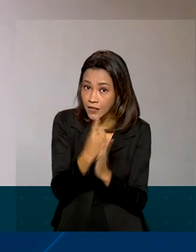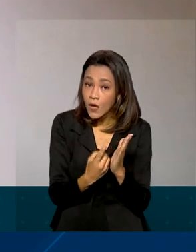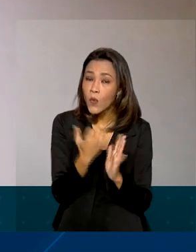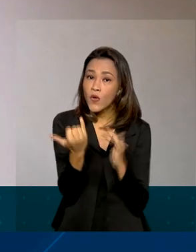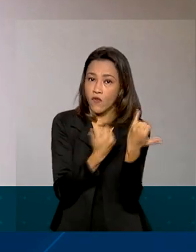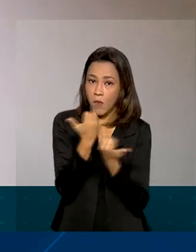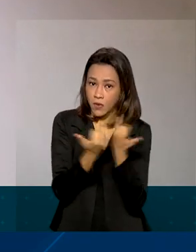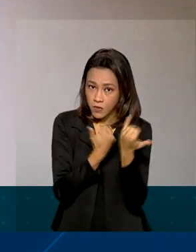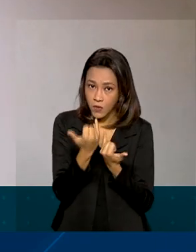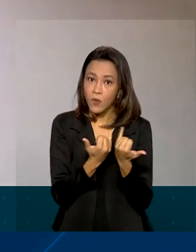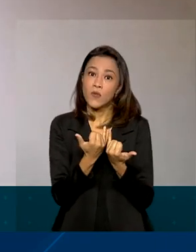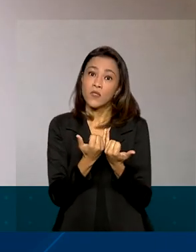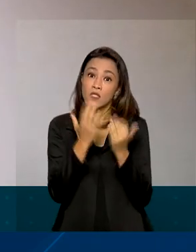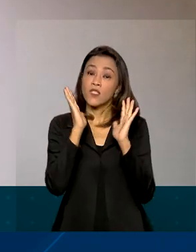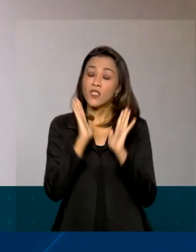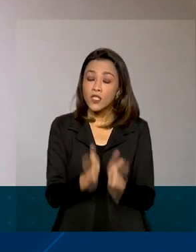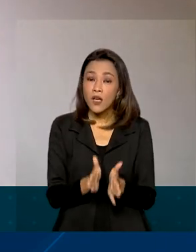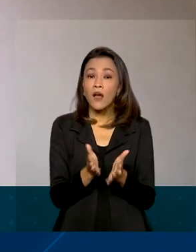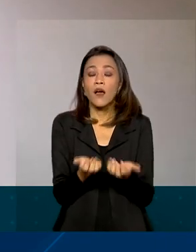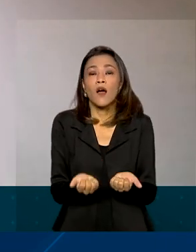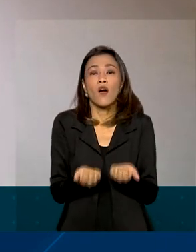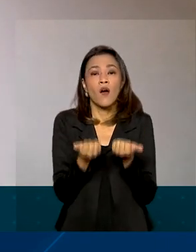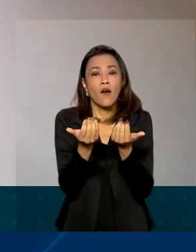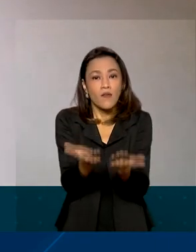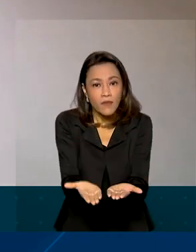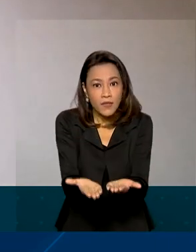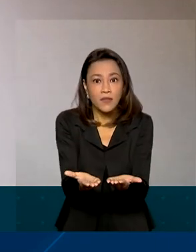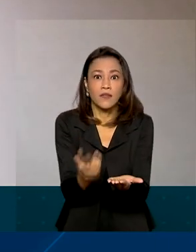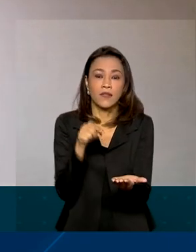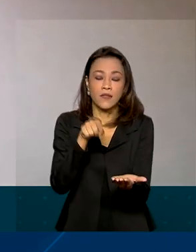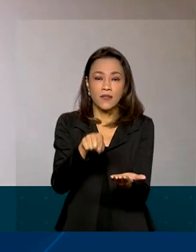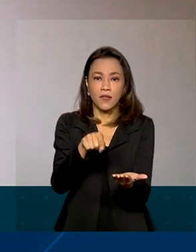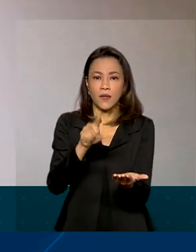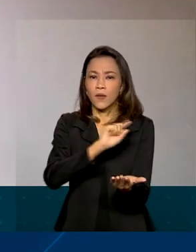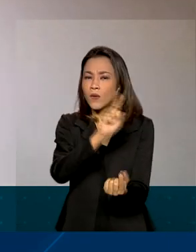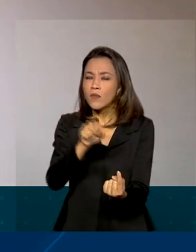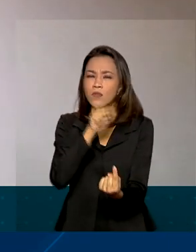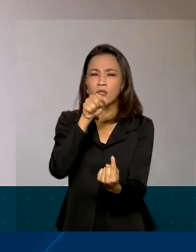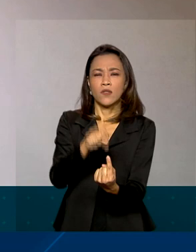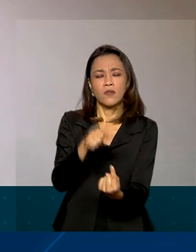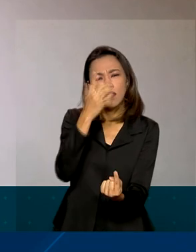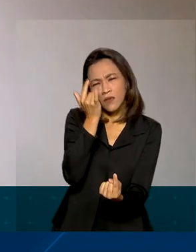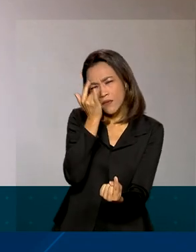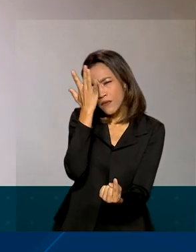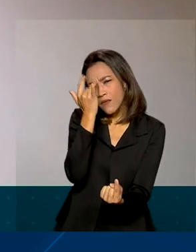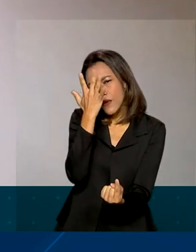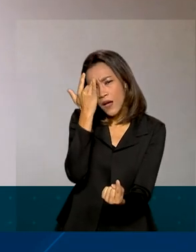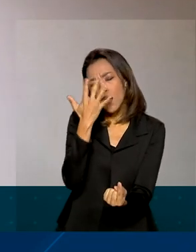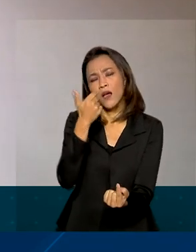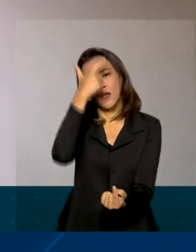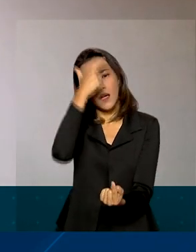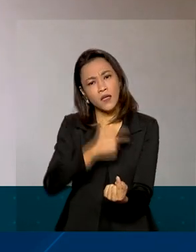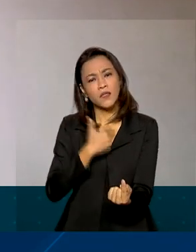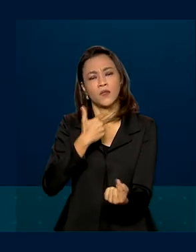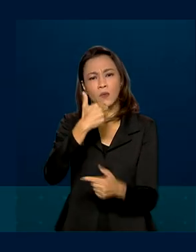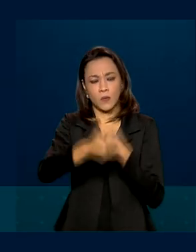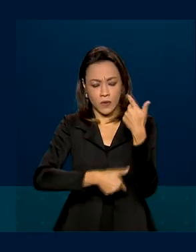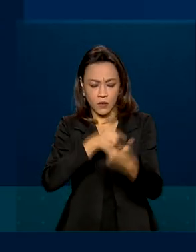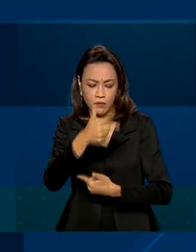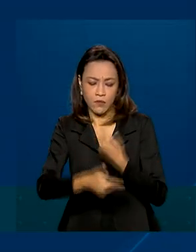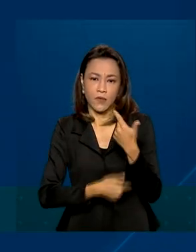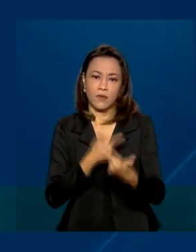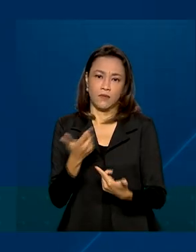reunidas que são oferecidas como um serviço visando facilitar o trabalho do contribuinte.